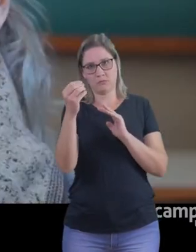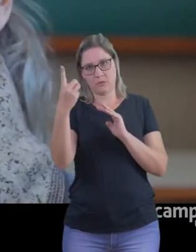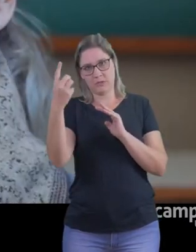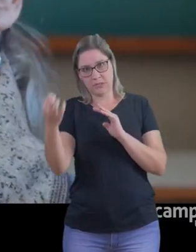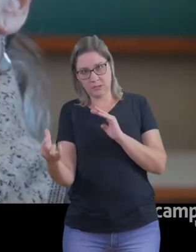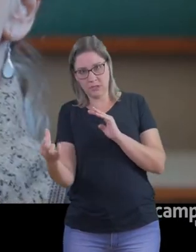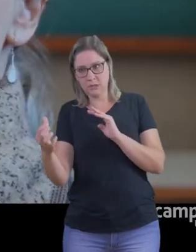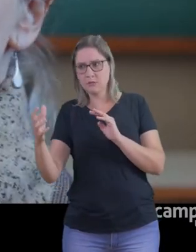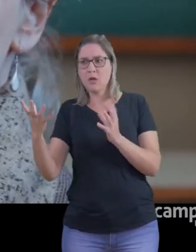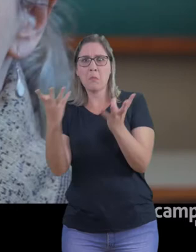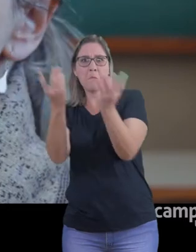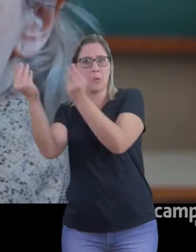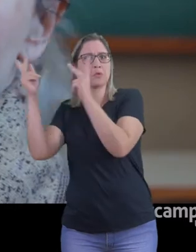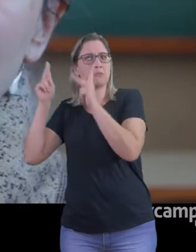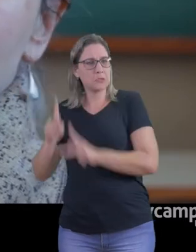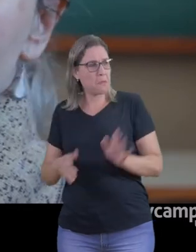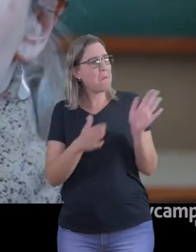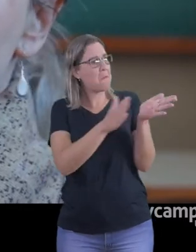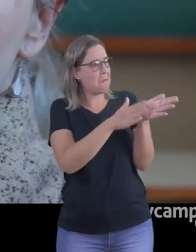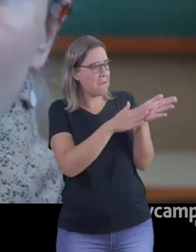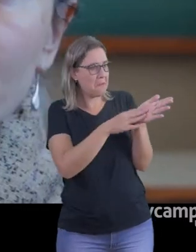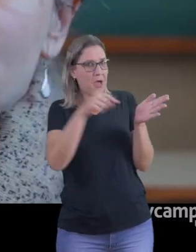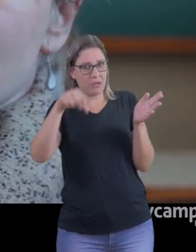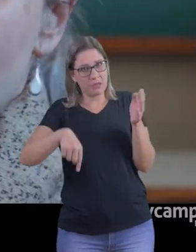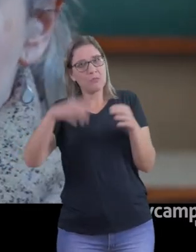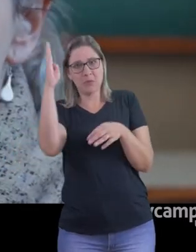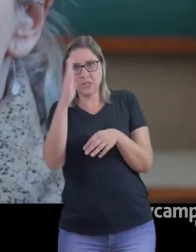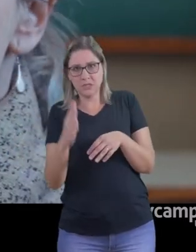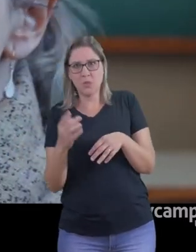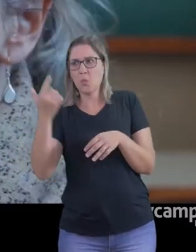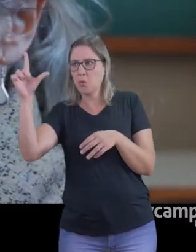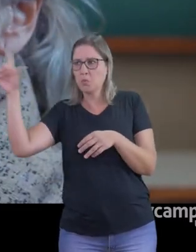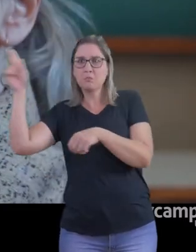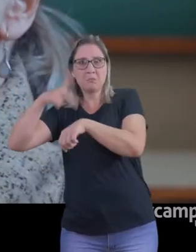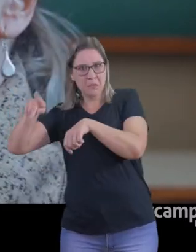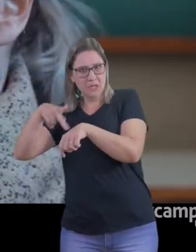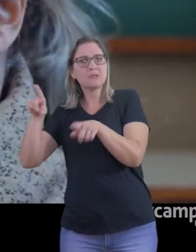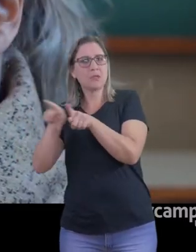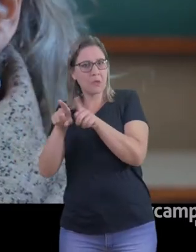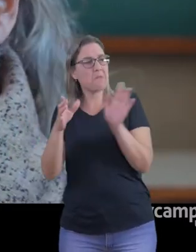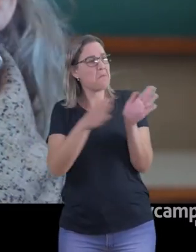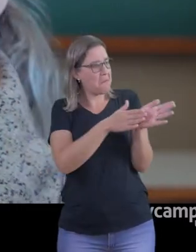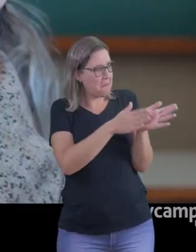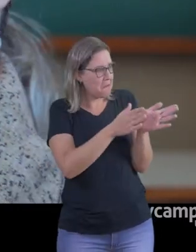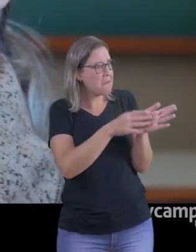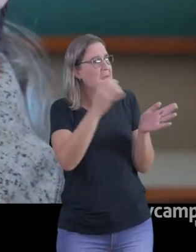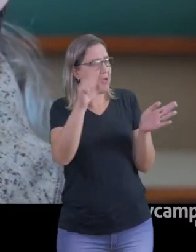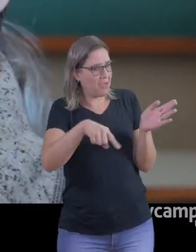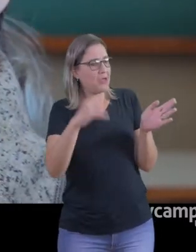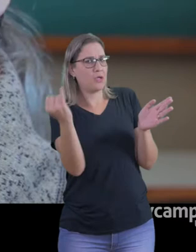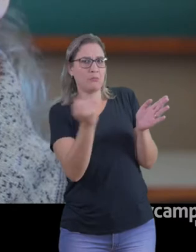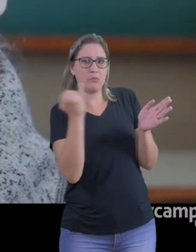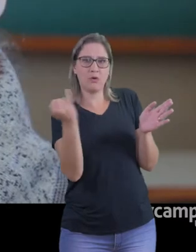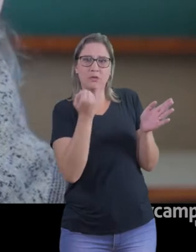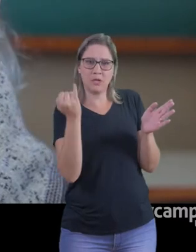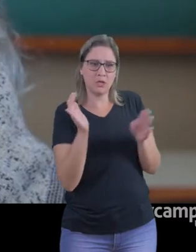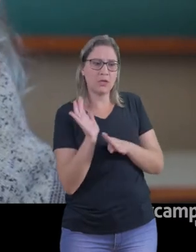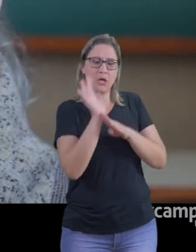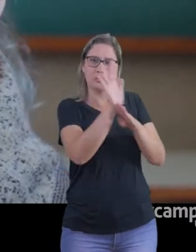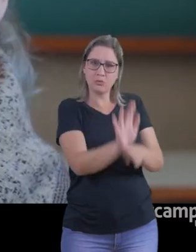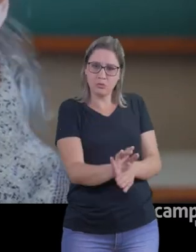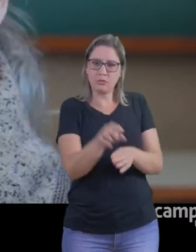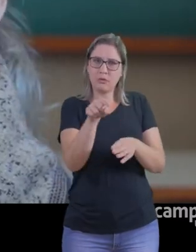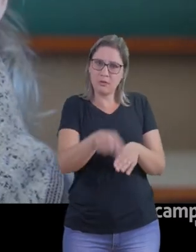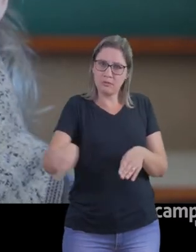em nível nacional e internacional também como uma importantíssima política de ação afirmativa voltada à